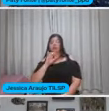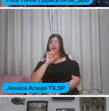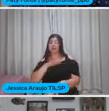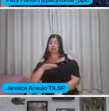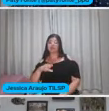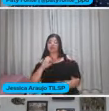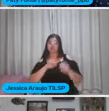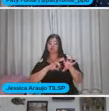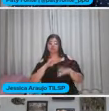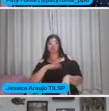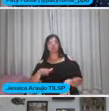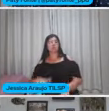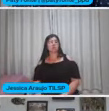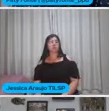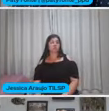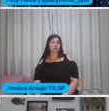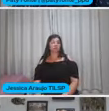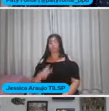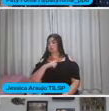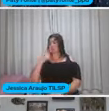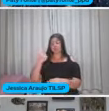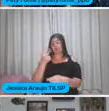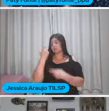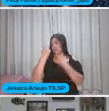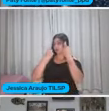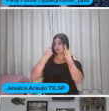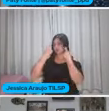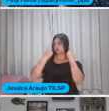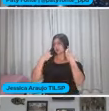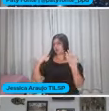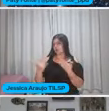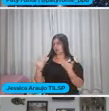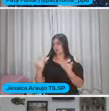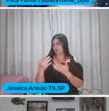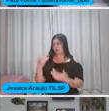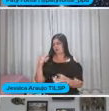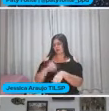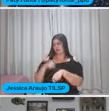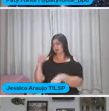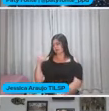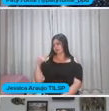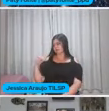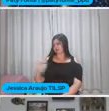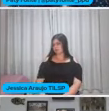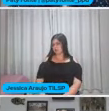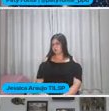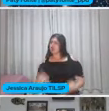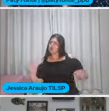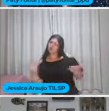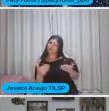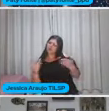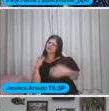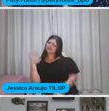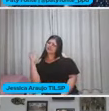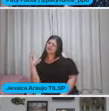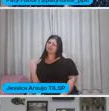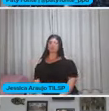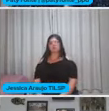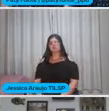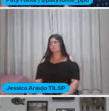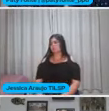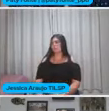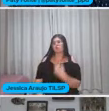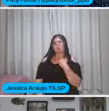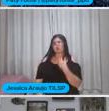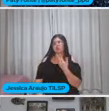educação infantil A gente não tem aquela Preocupação assim Ah, agora é a hora Da matemática Agora é a hora Das ciências Eu posso fazer